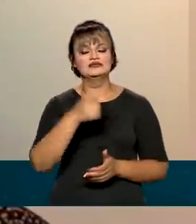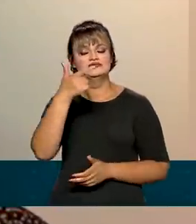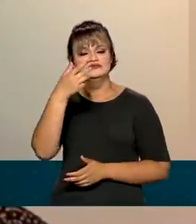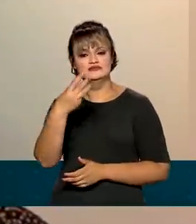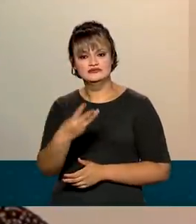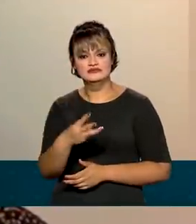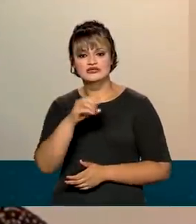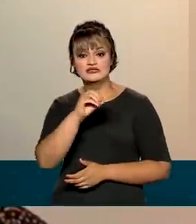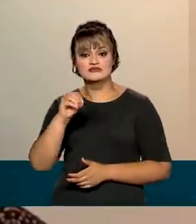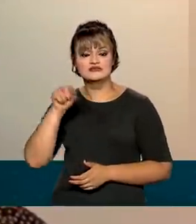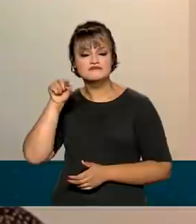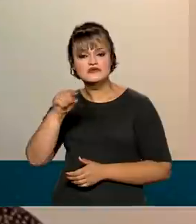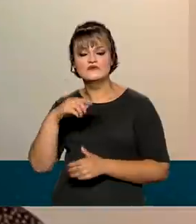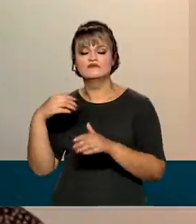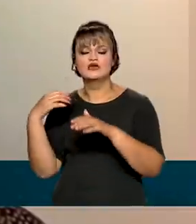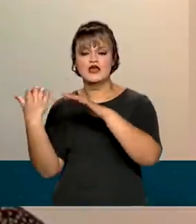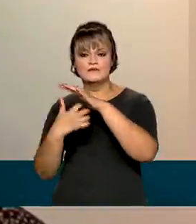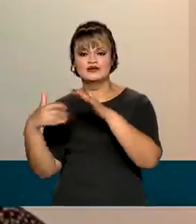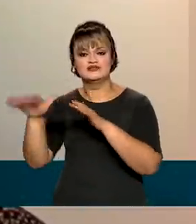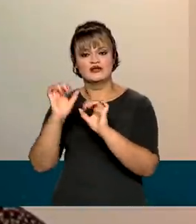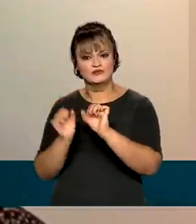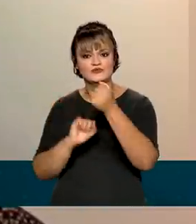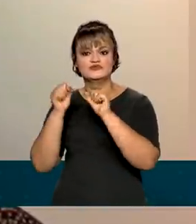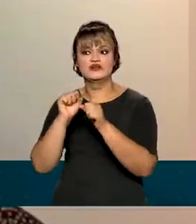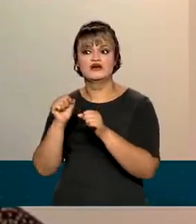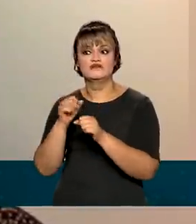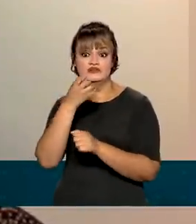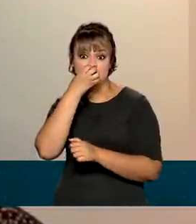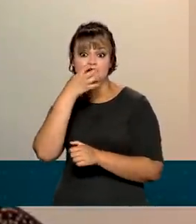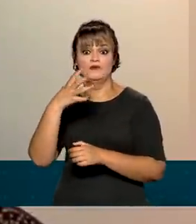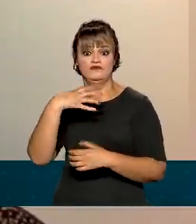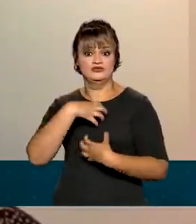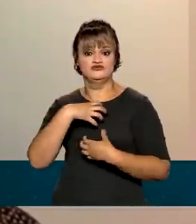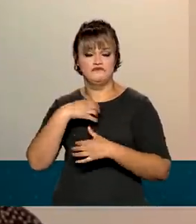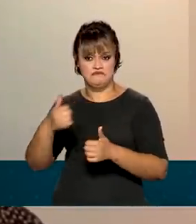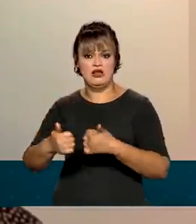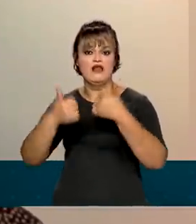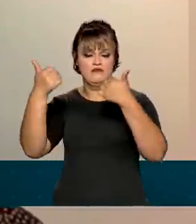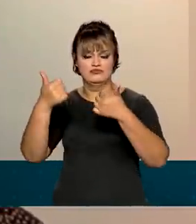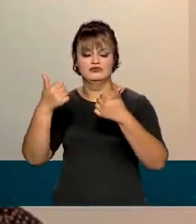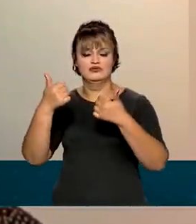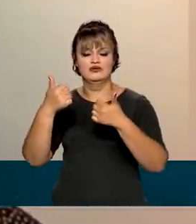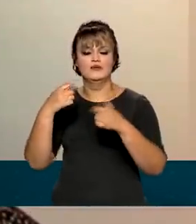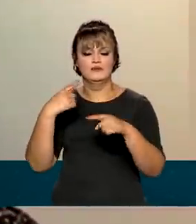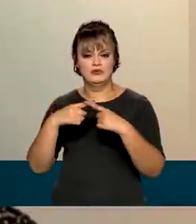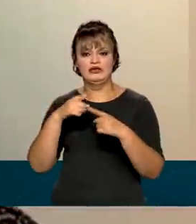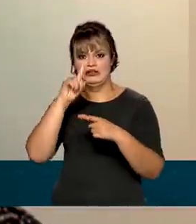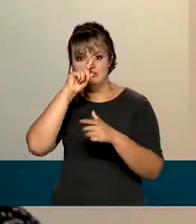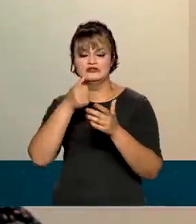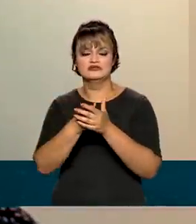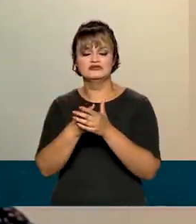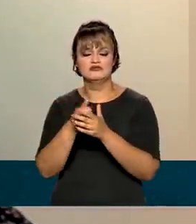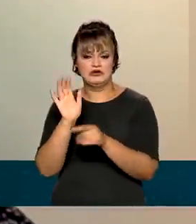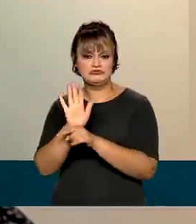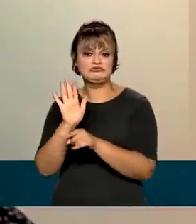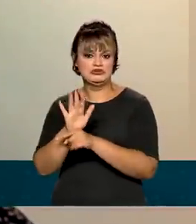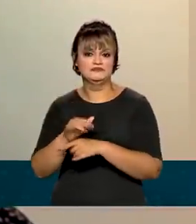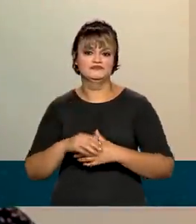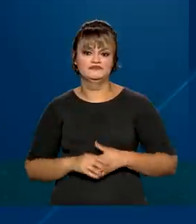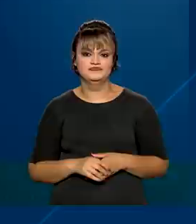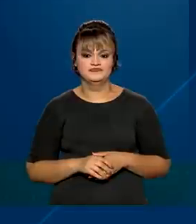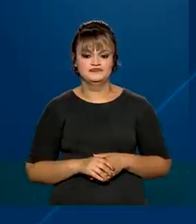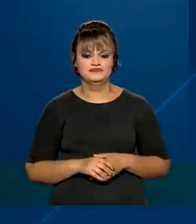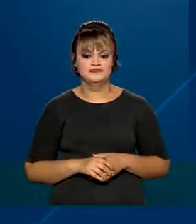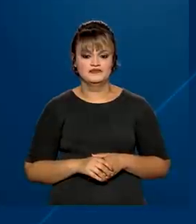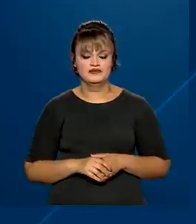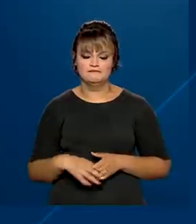300 mil empresas no setor industrial serão atingidas diretamente por essa medida de redução de imposto.